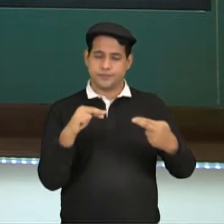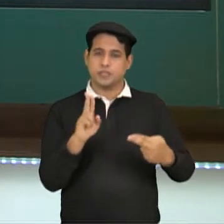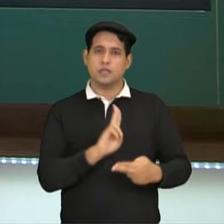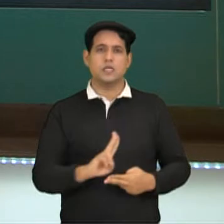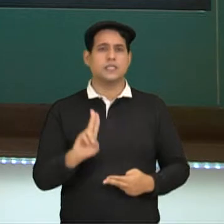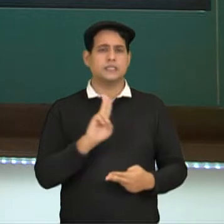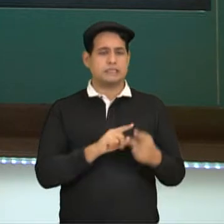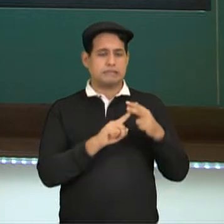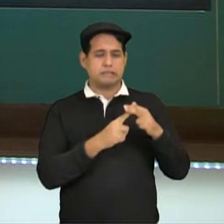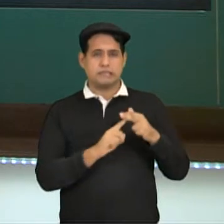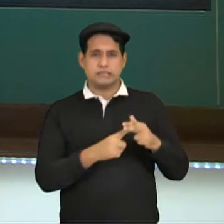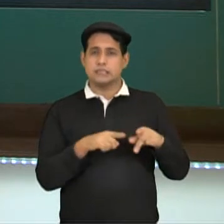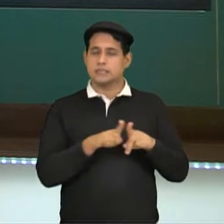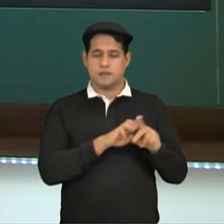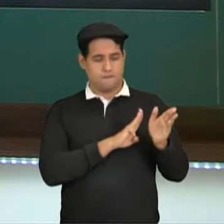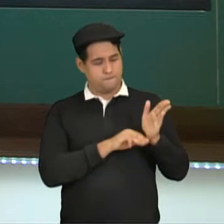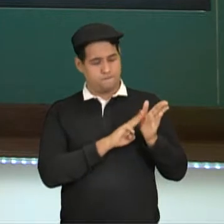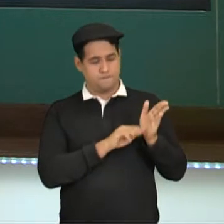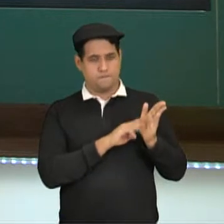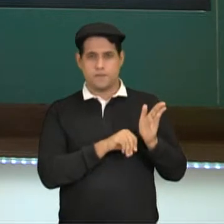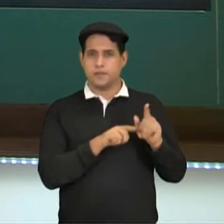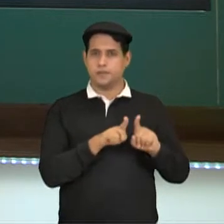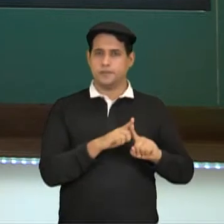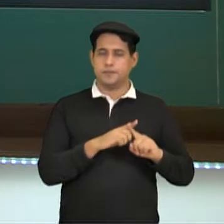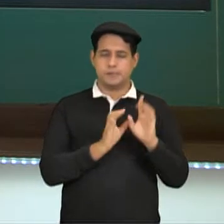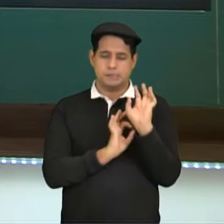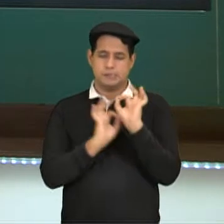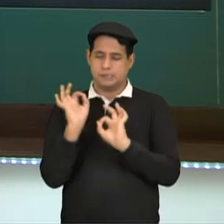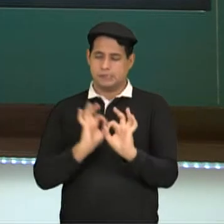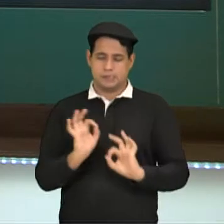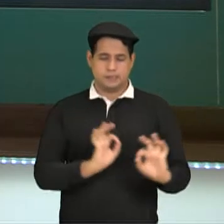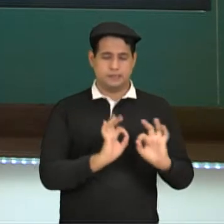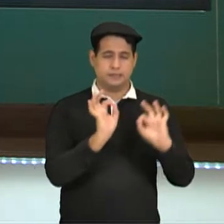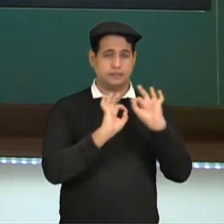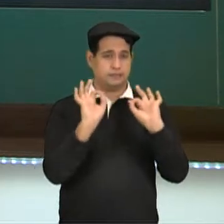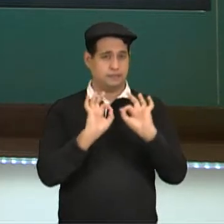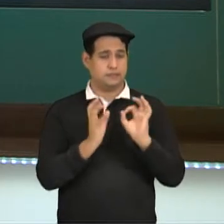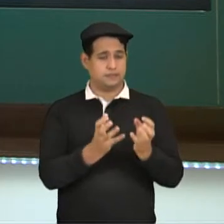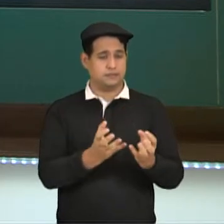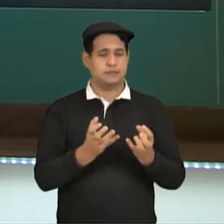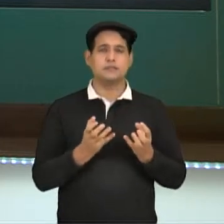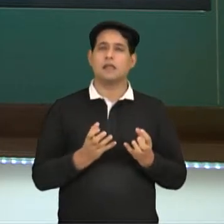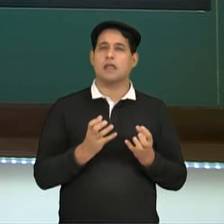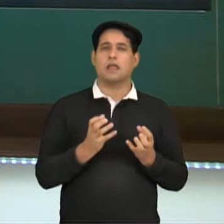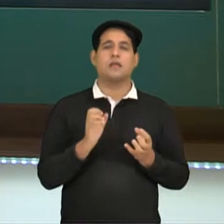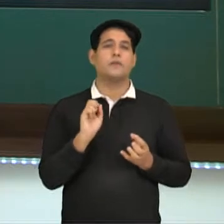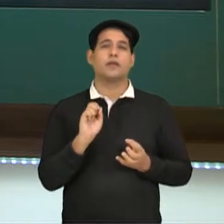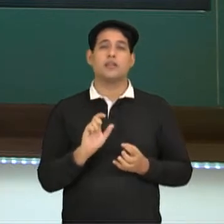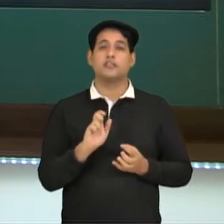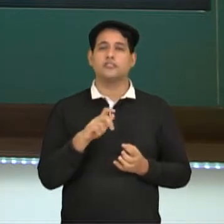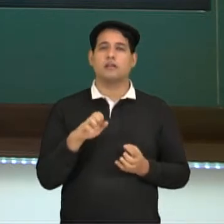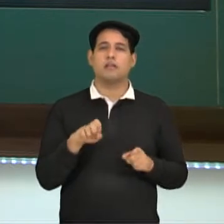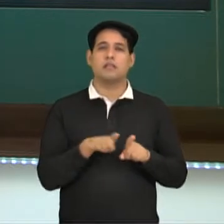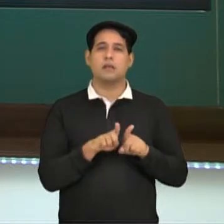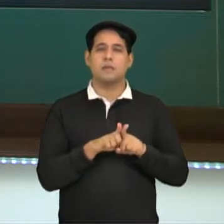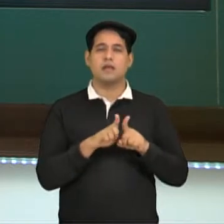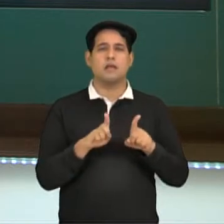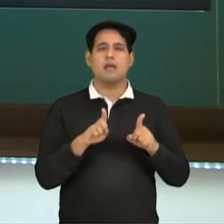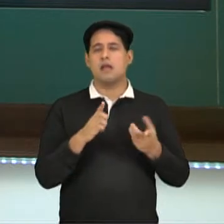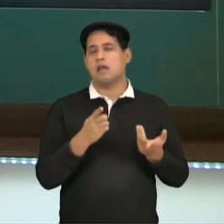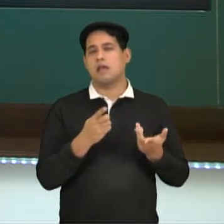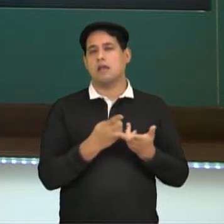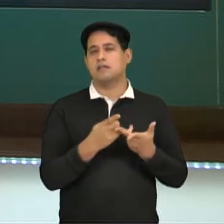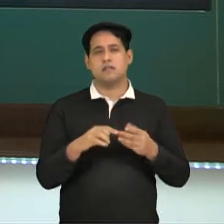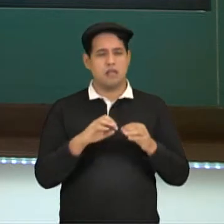uso de ferramentas e métodos a fim de manipular intencialmente genes, células, tecidos,